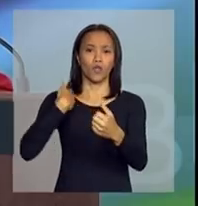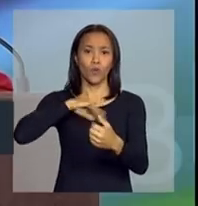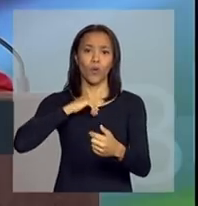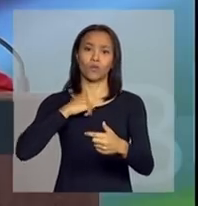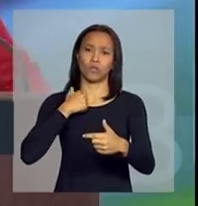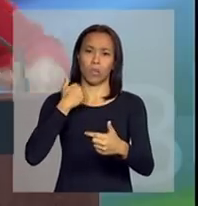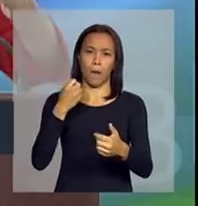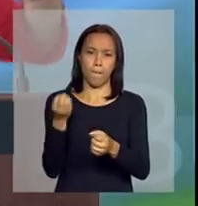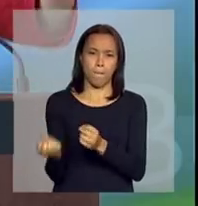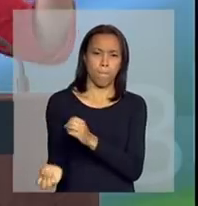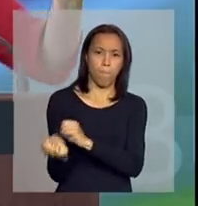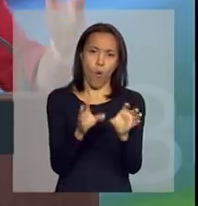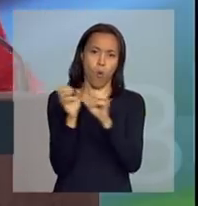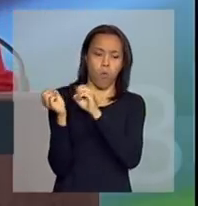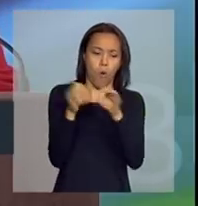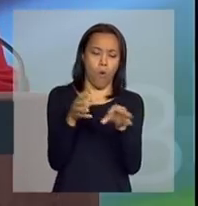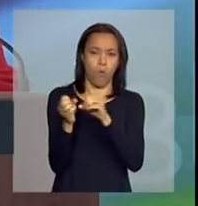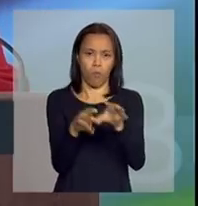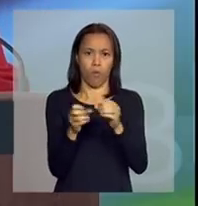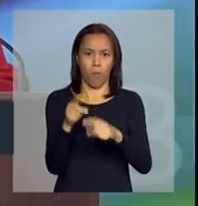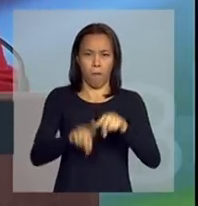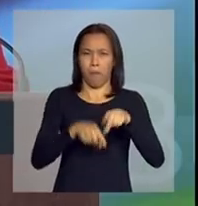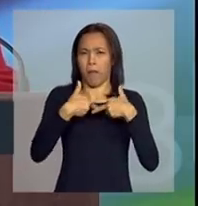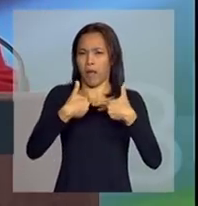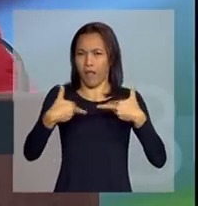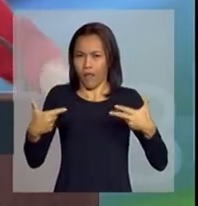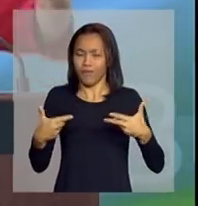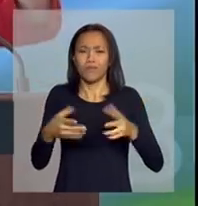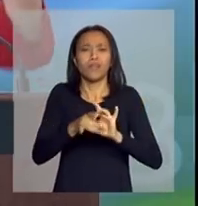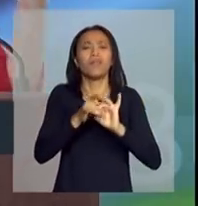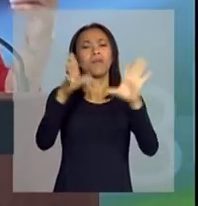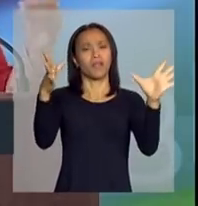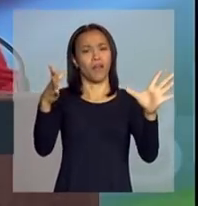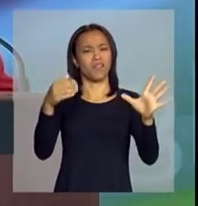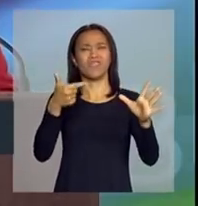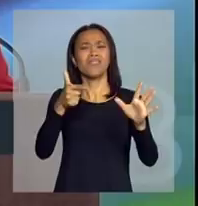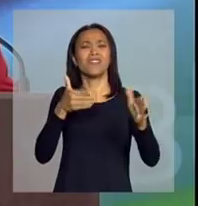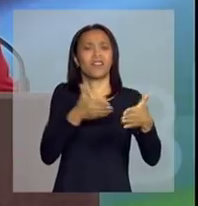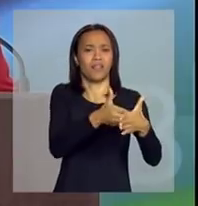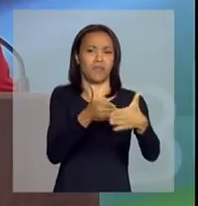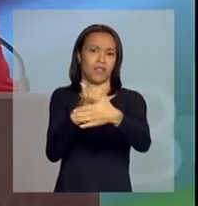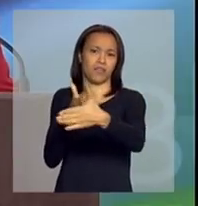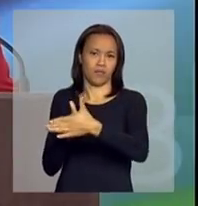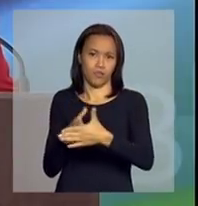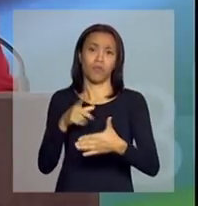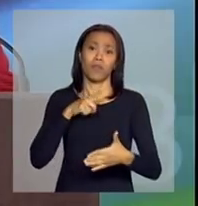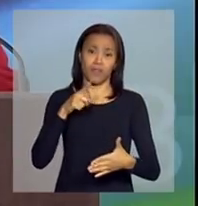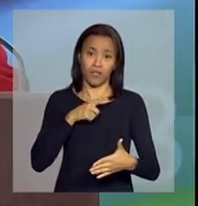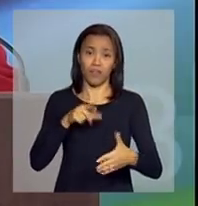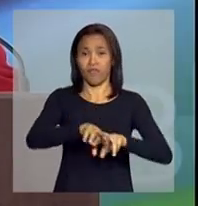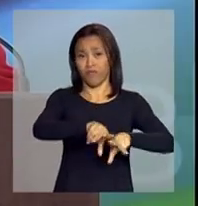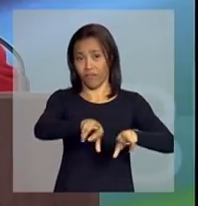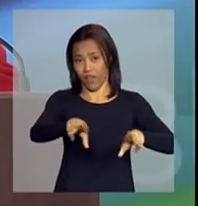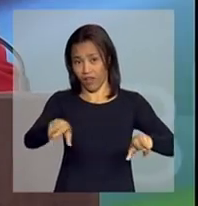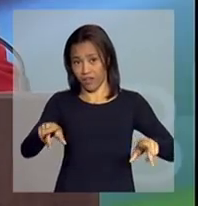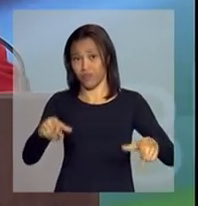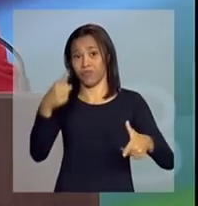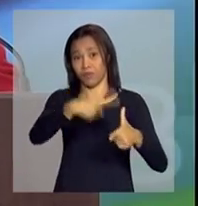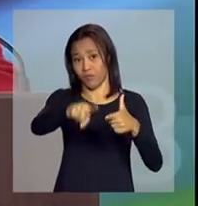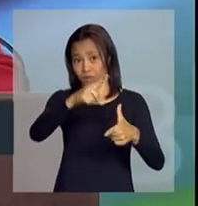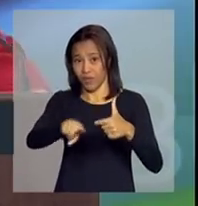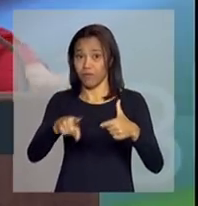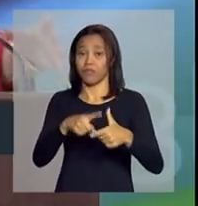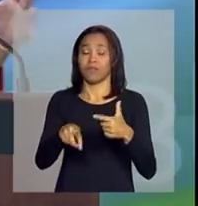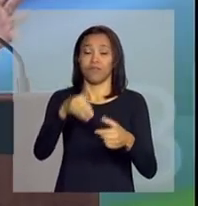portos, sem barreiras, porque na burocracia tem vários tipos de barreira. Eu asseguro a